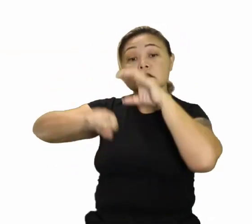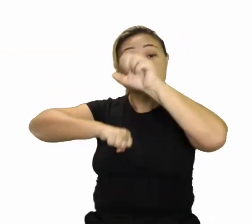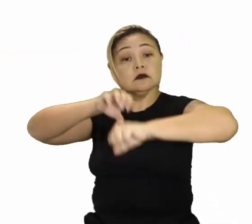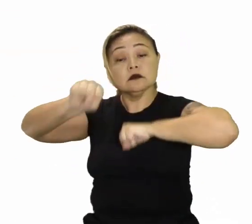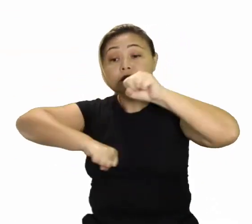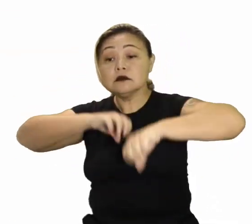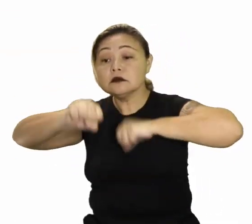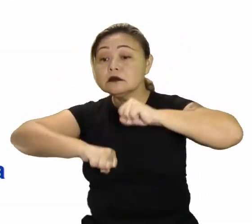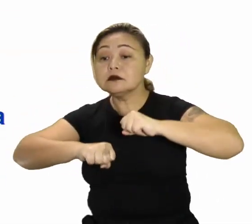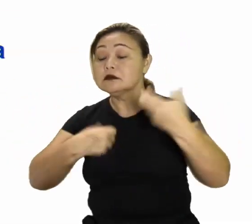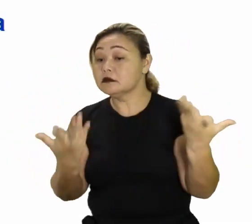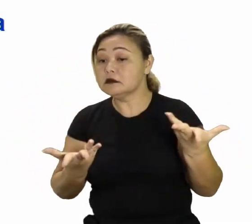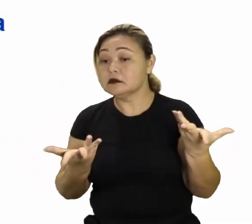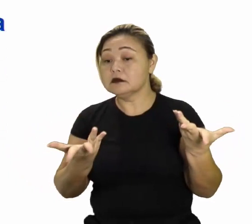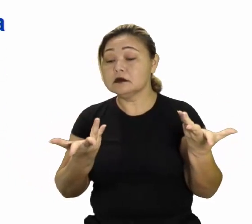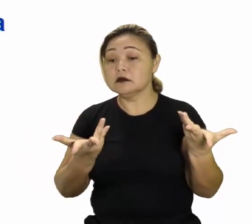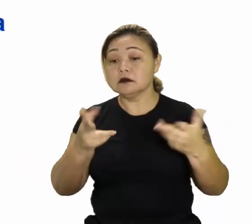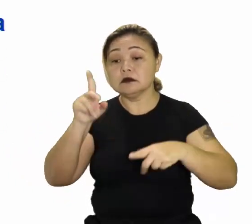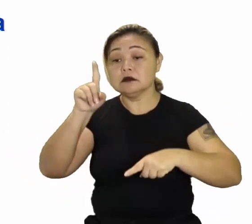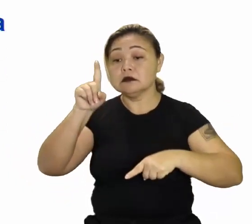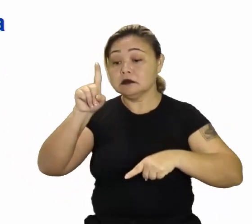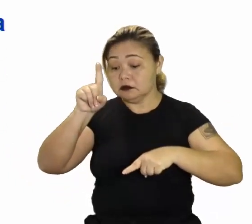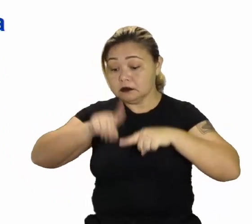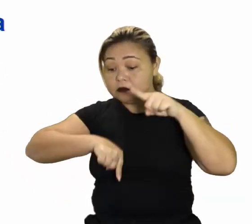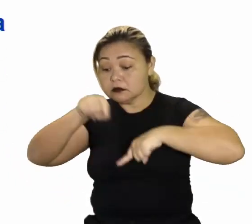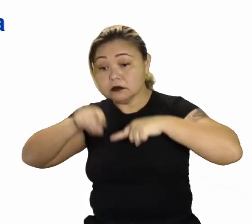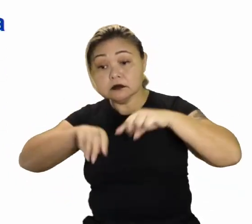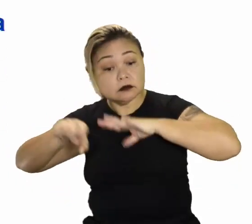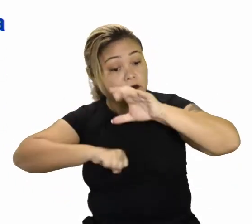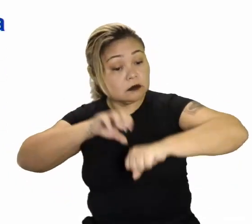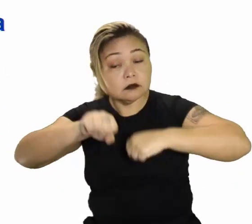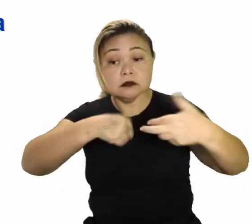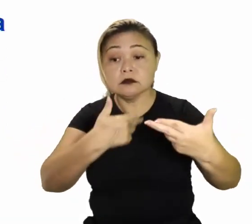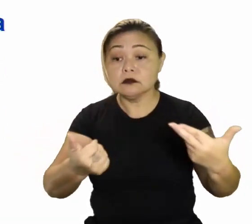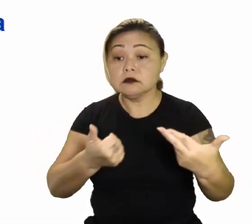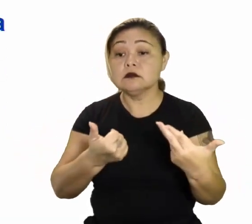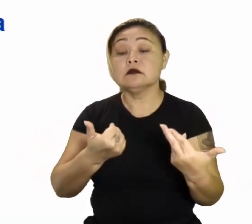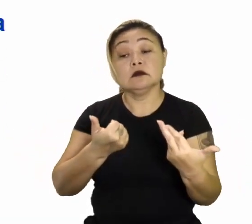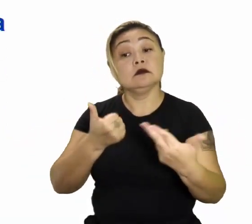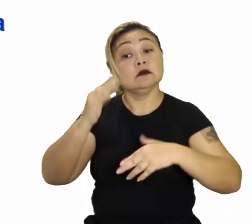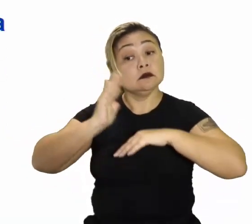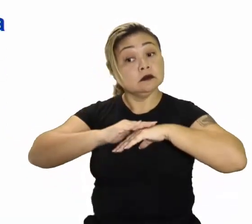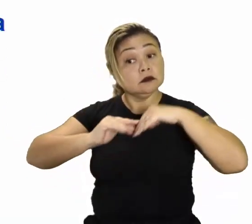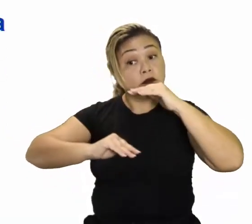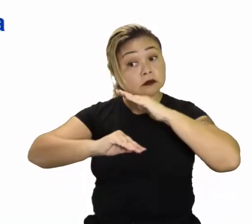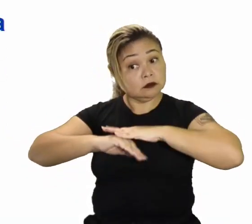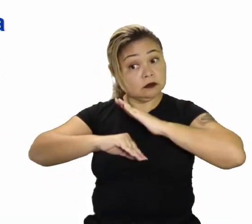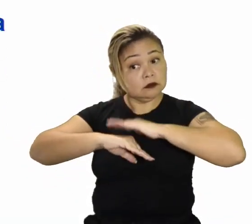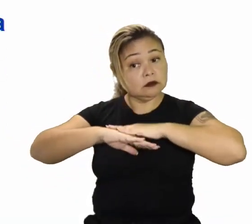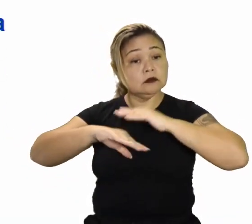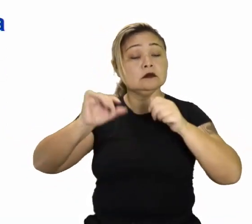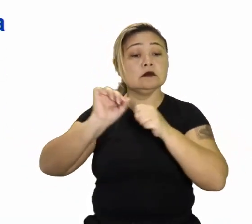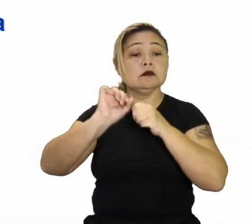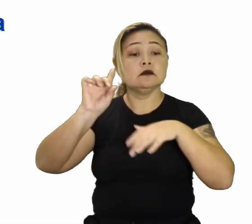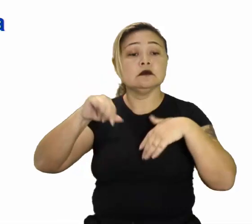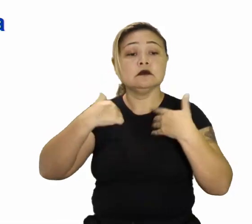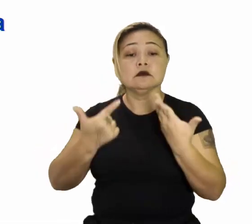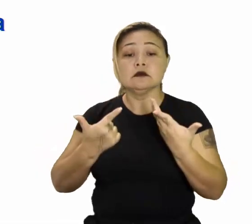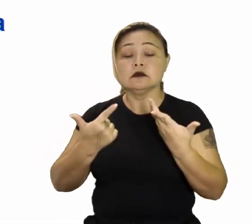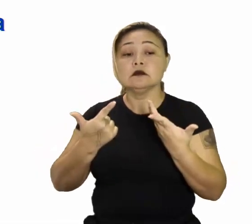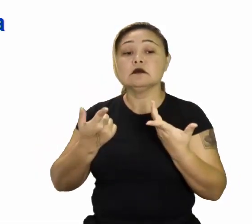colheita. Essas colheitas. São realizadas manualmente. E os tratos culturais